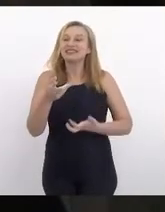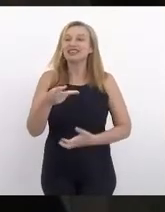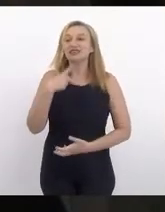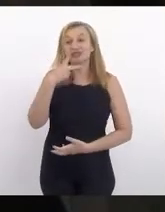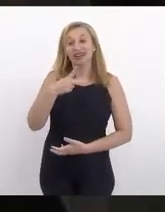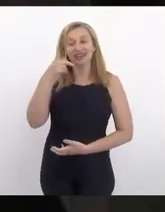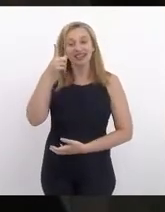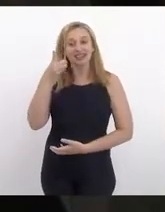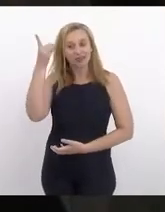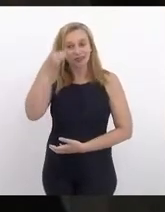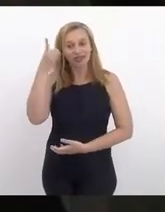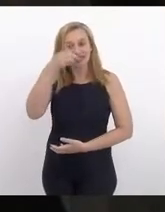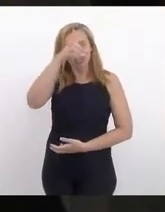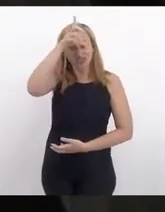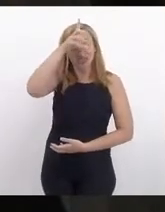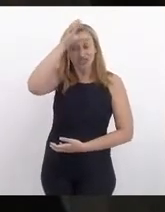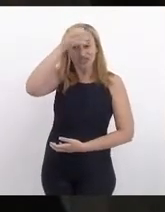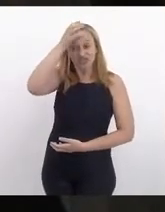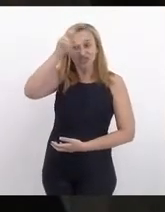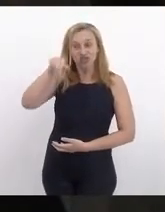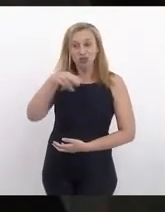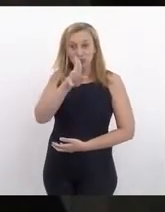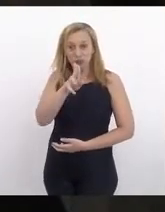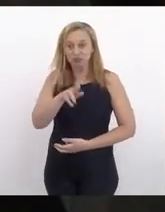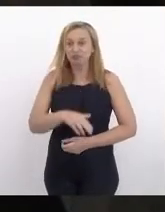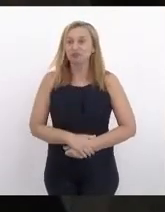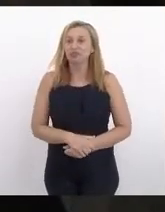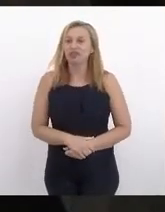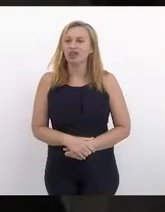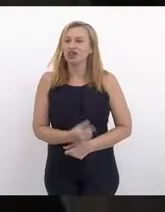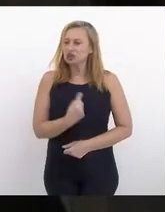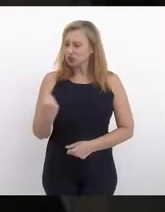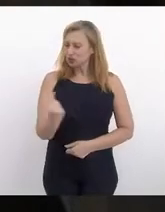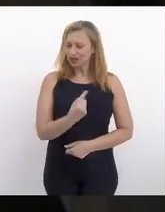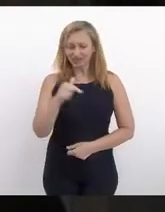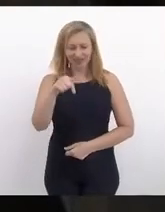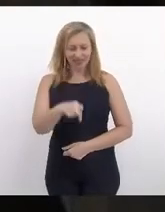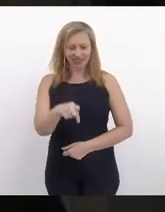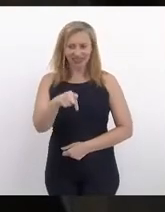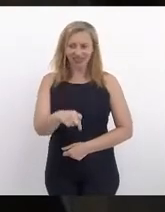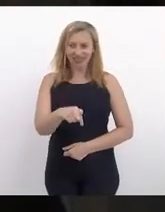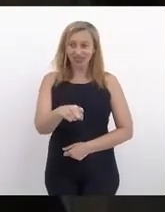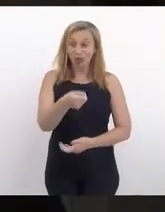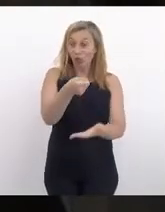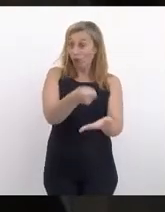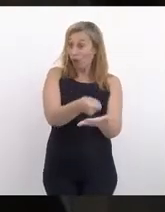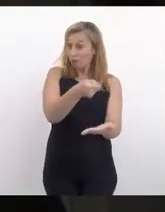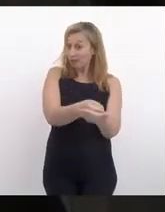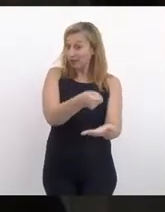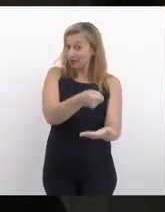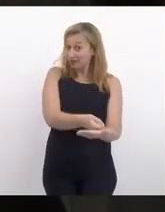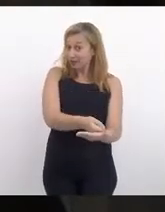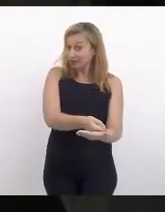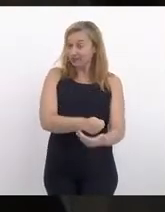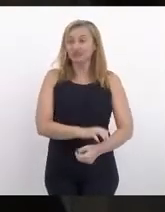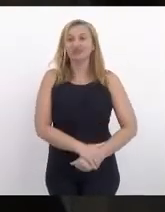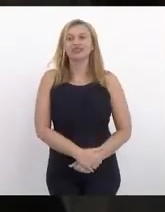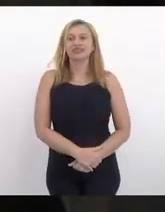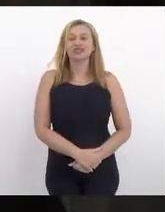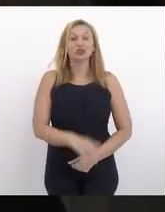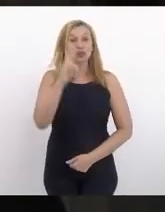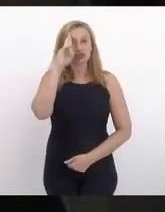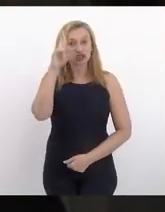deputada Tia Uju, que estamos aqui cobrando do